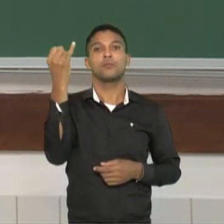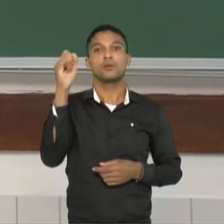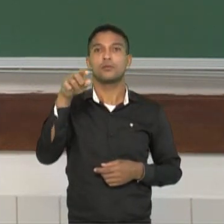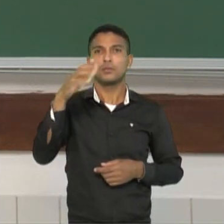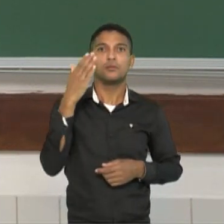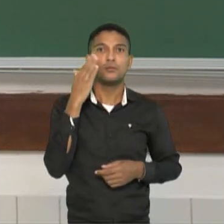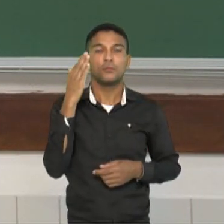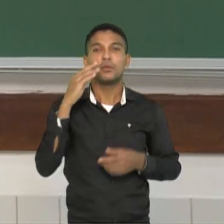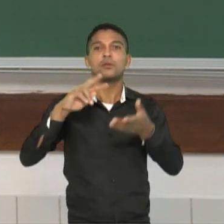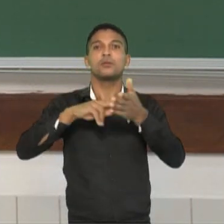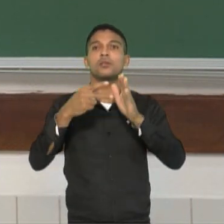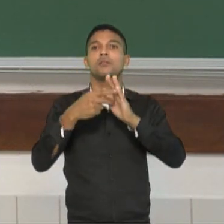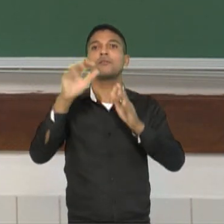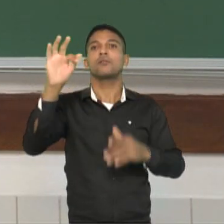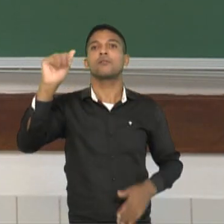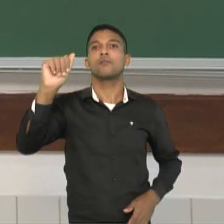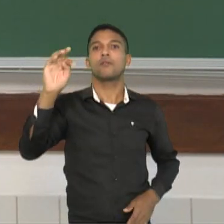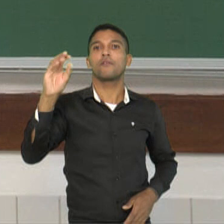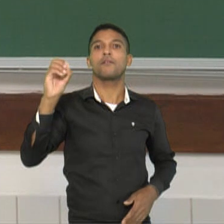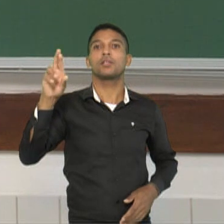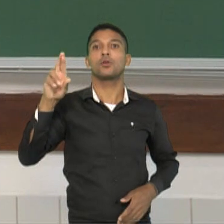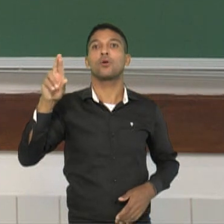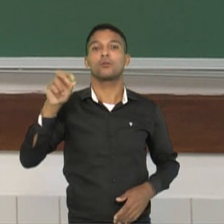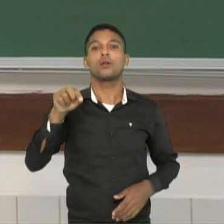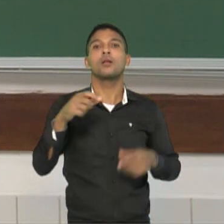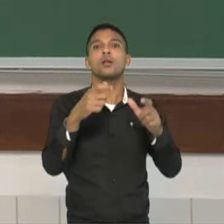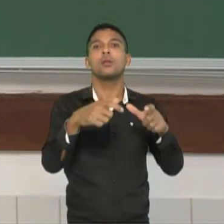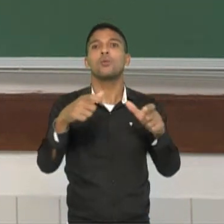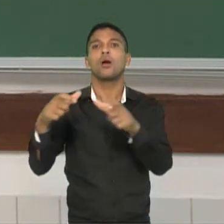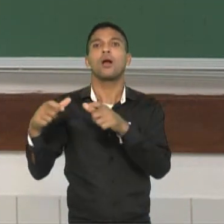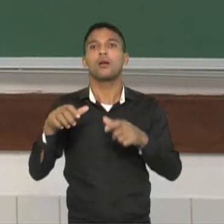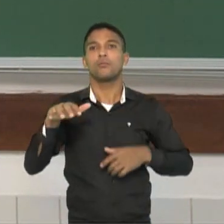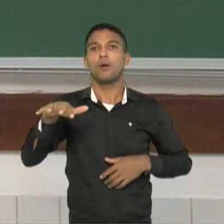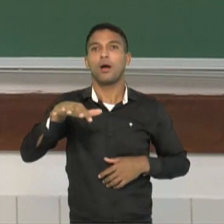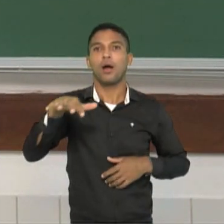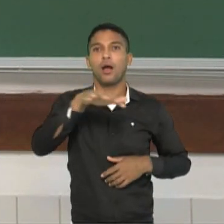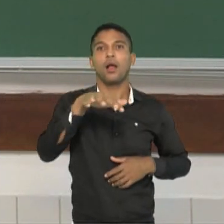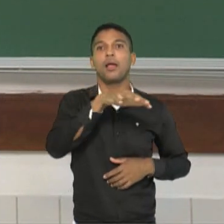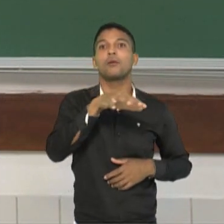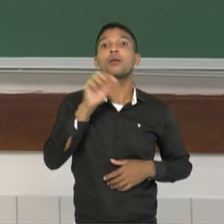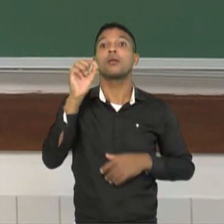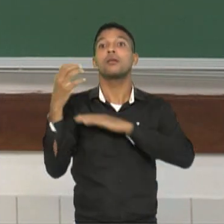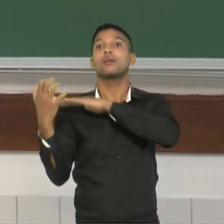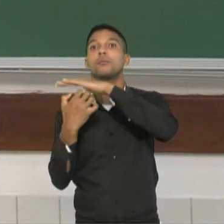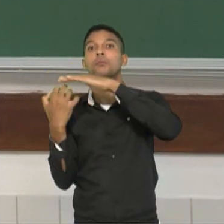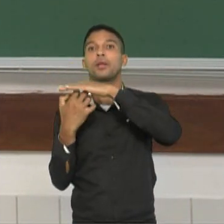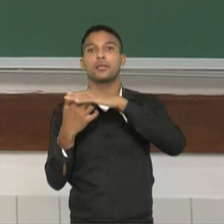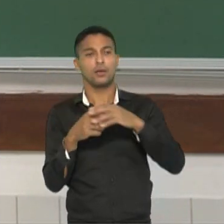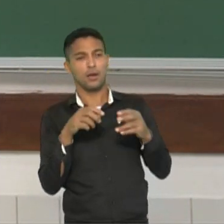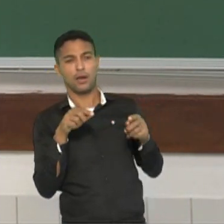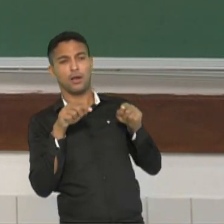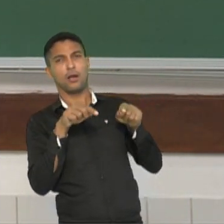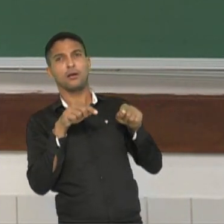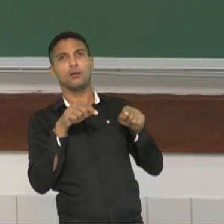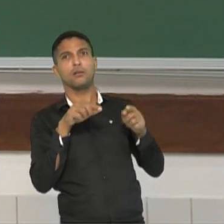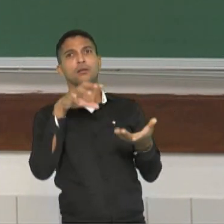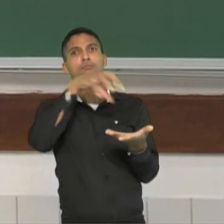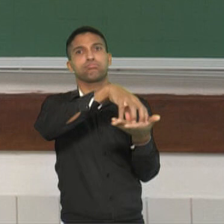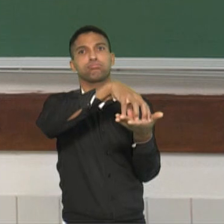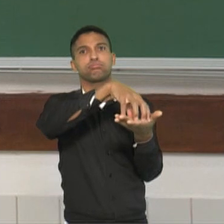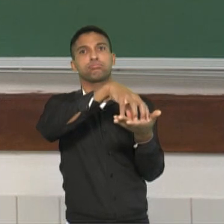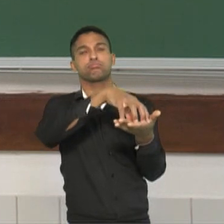o que seriam esses fatores locacionais. Lembra que nós conversamos dizendo que as indústrias